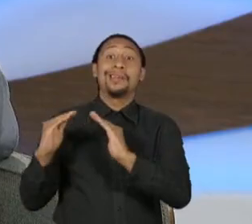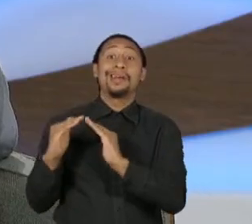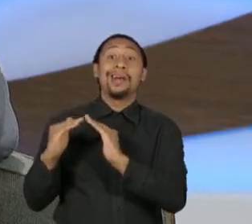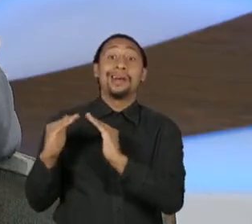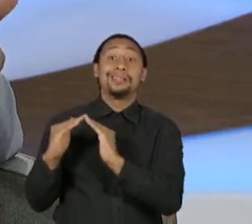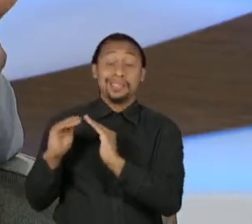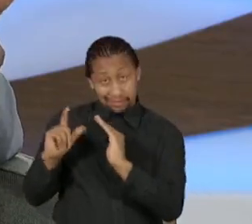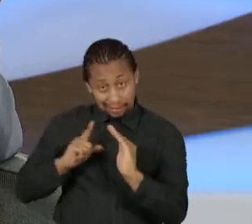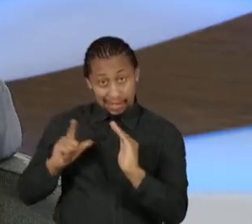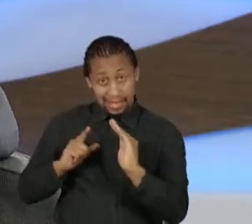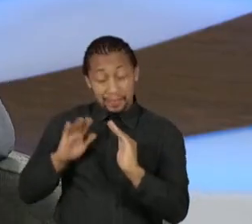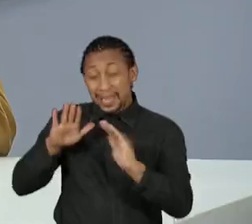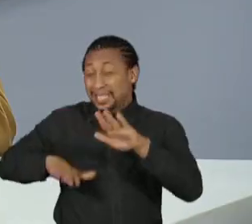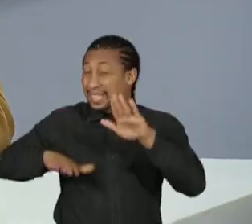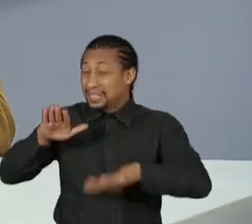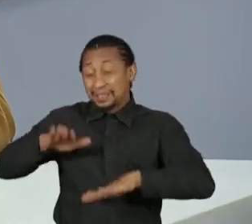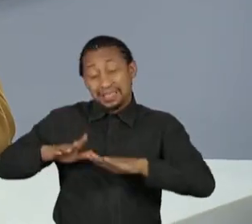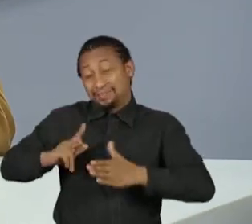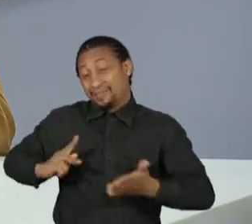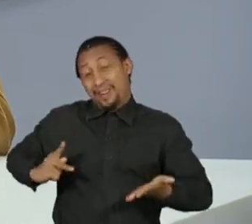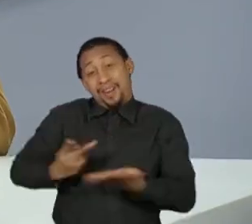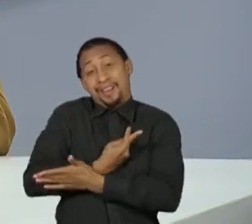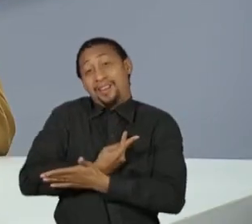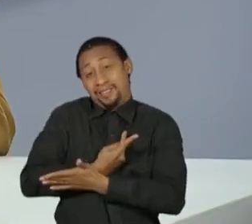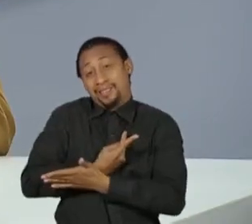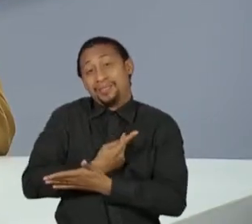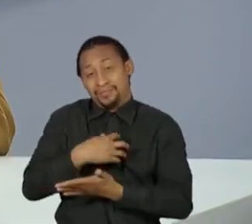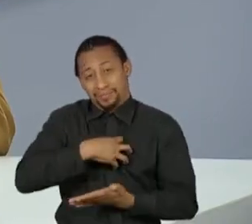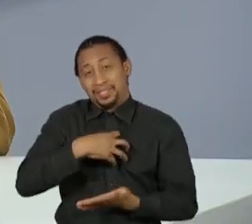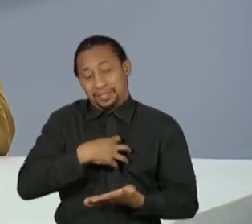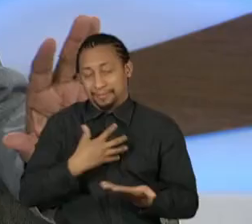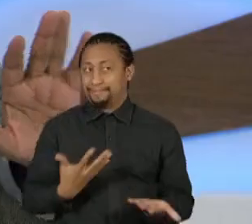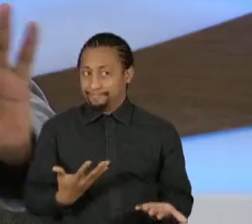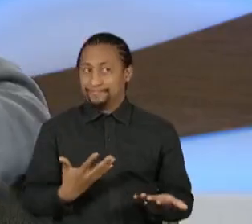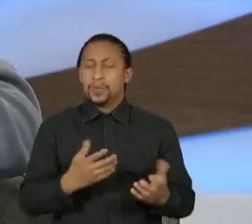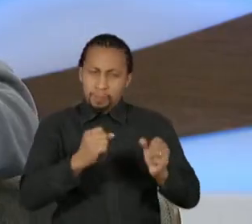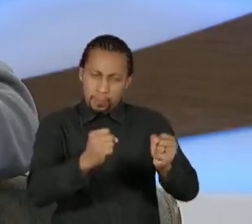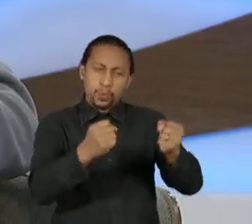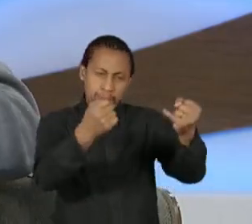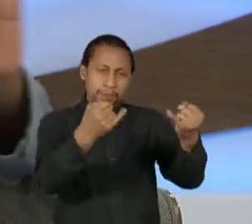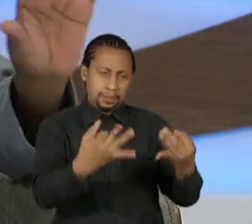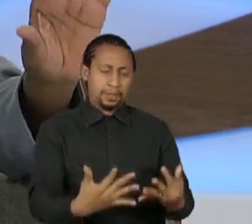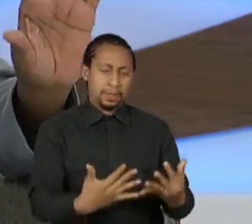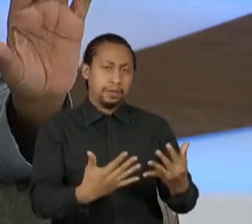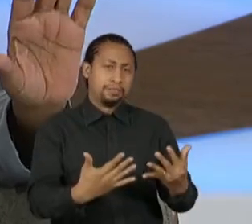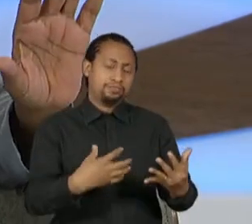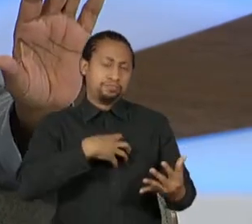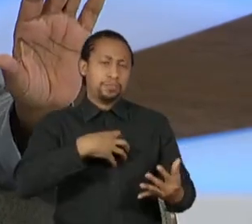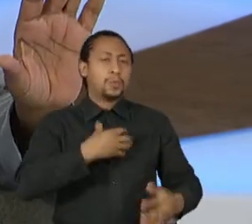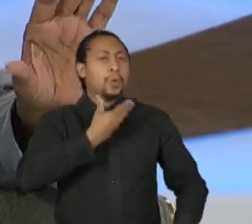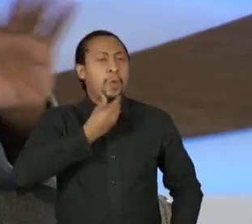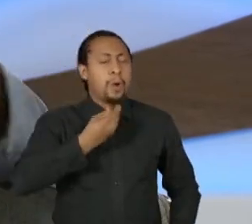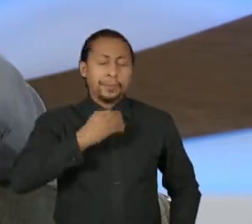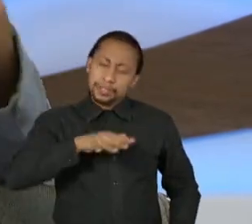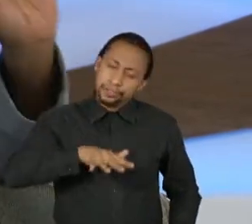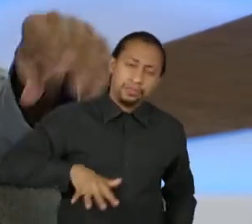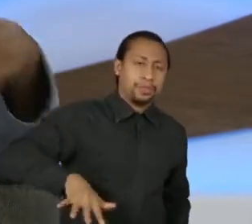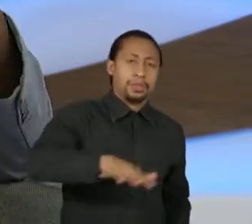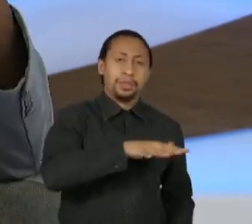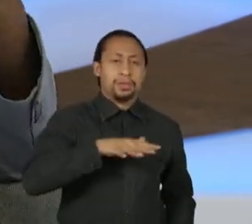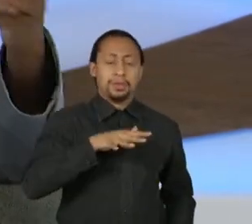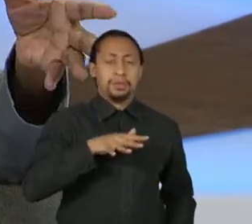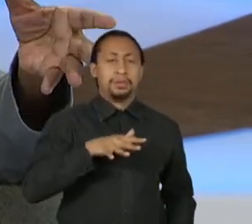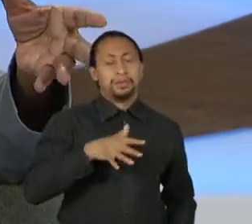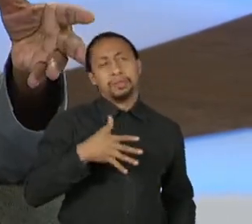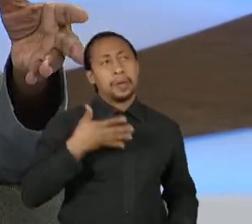inadequada. Eu posso falar da questão da masculinidade de uma maneira geral, considerando